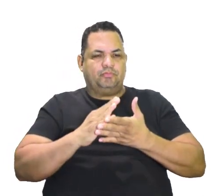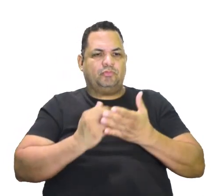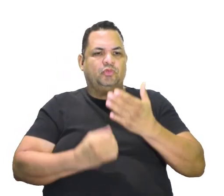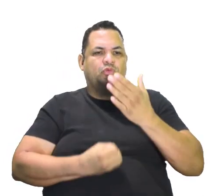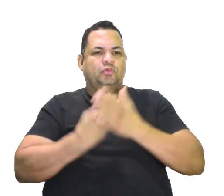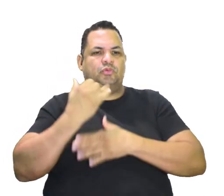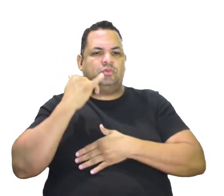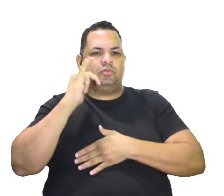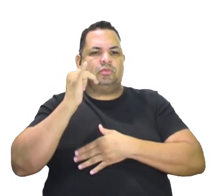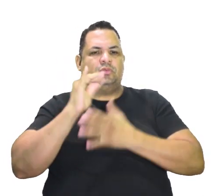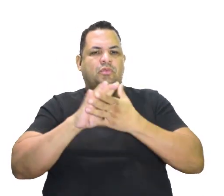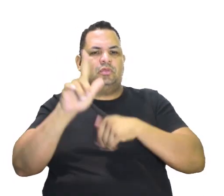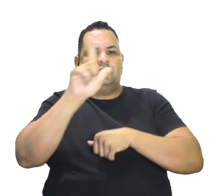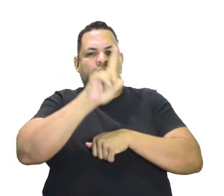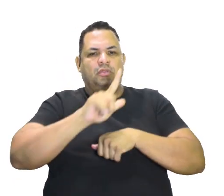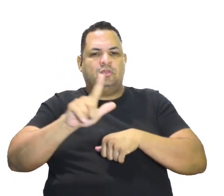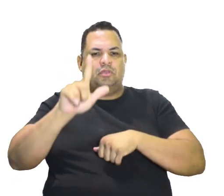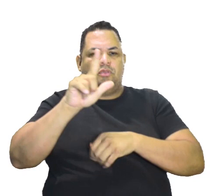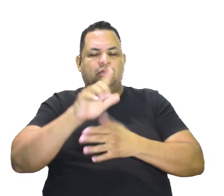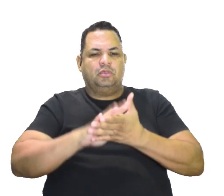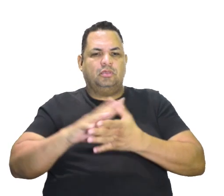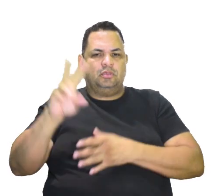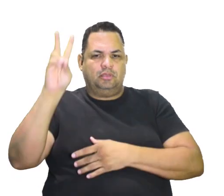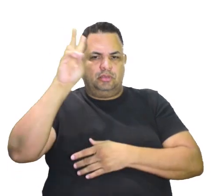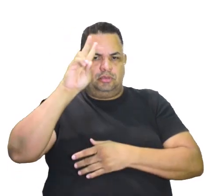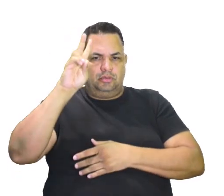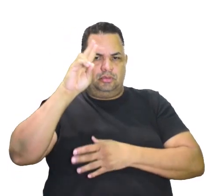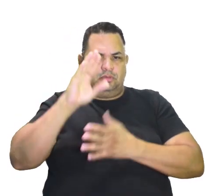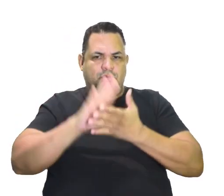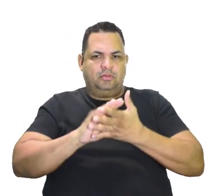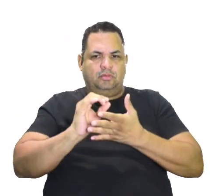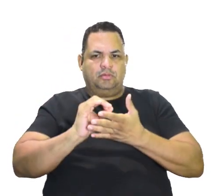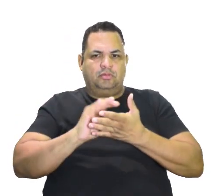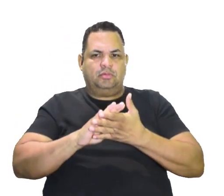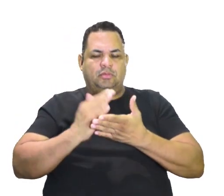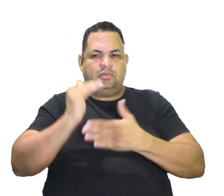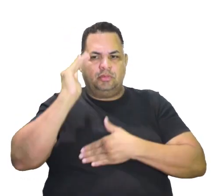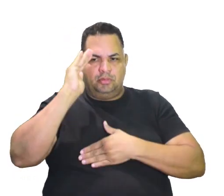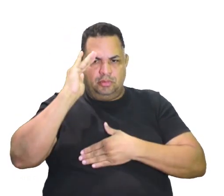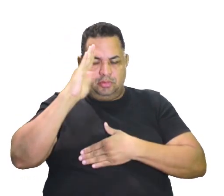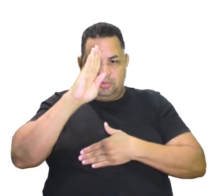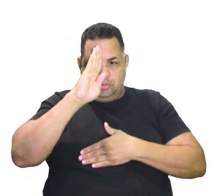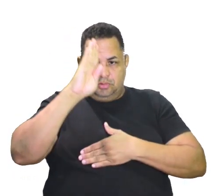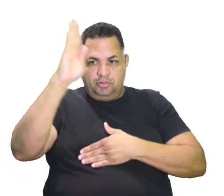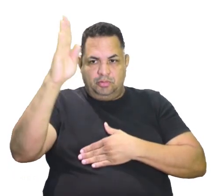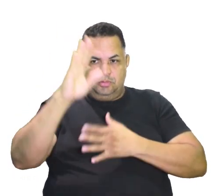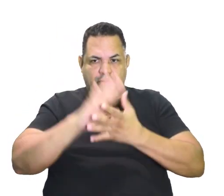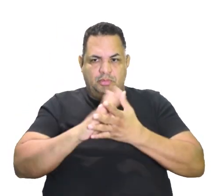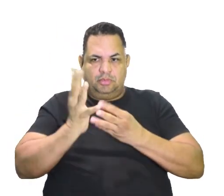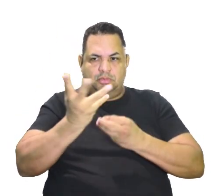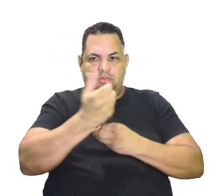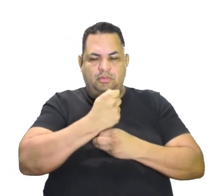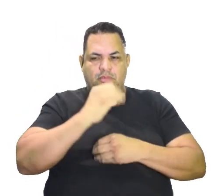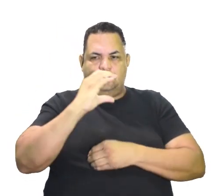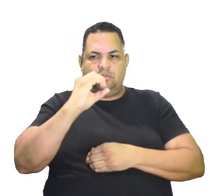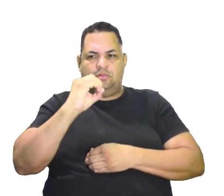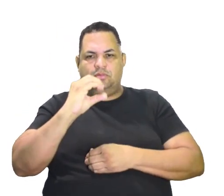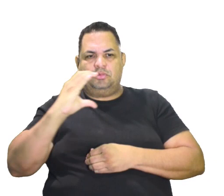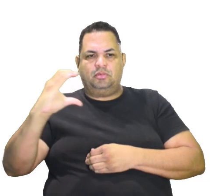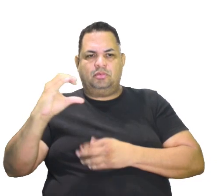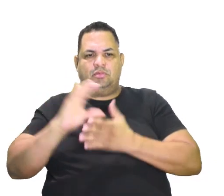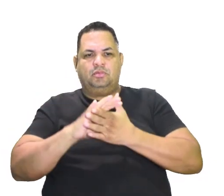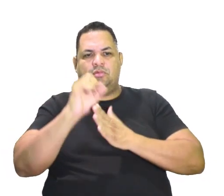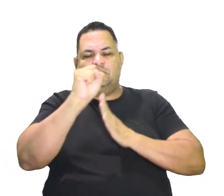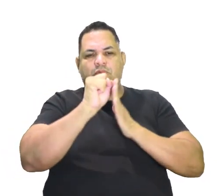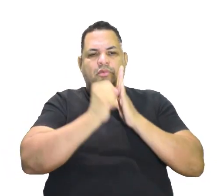narrativas literárias e históricas e foi estilo dominante na arte ocidental do século